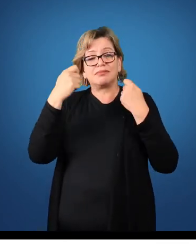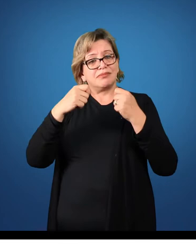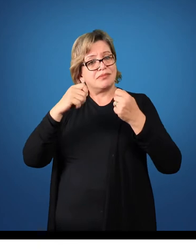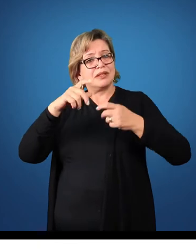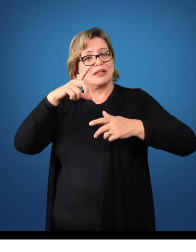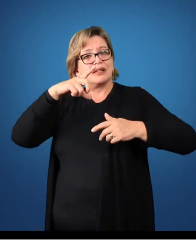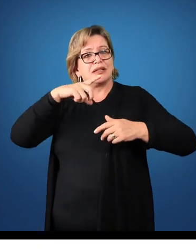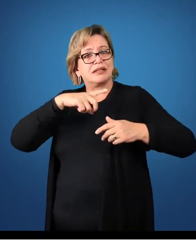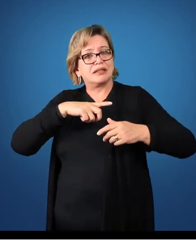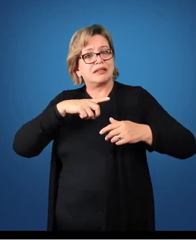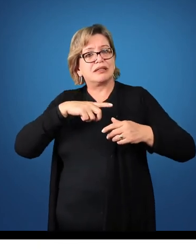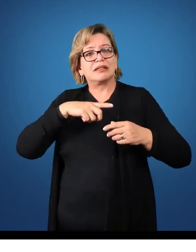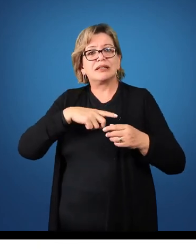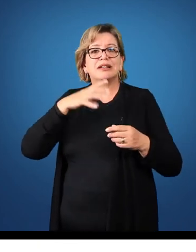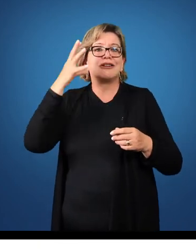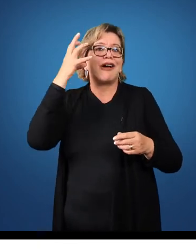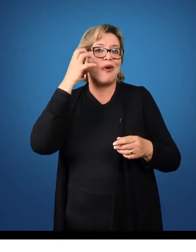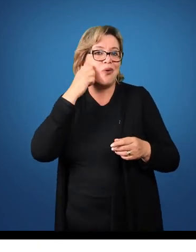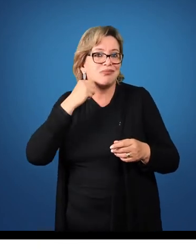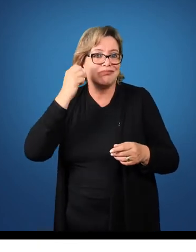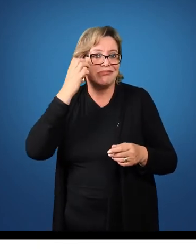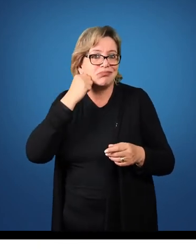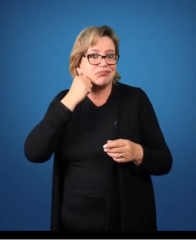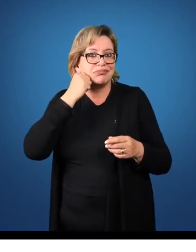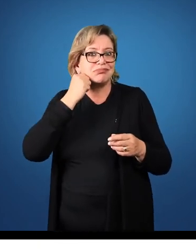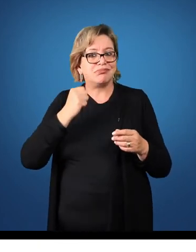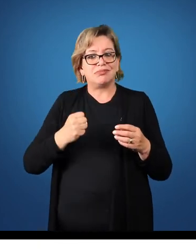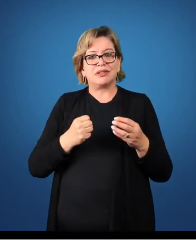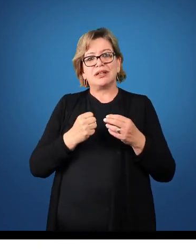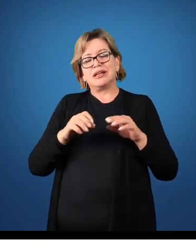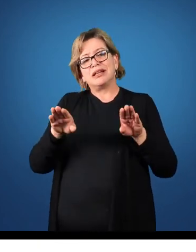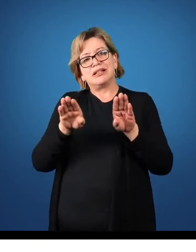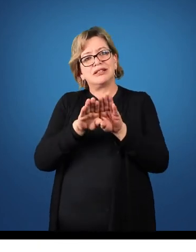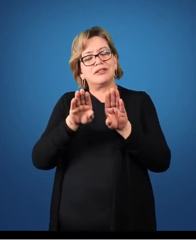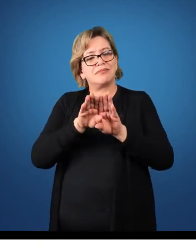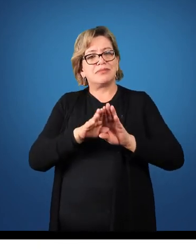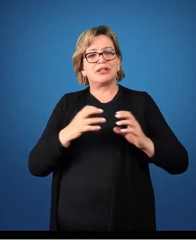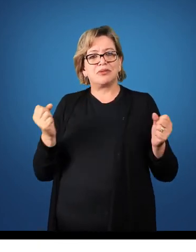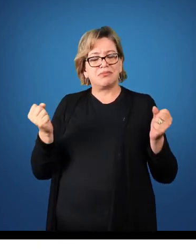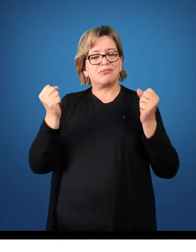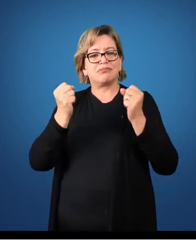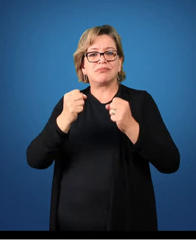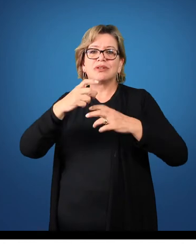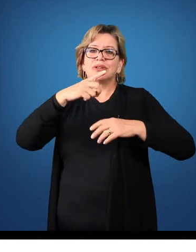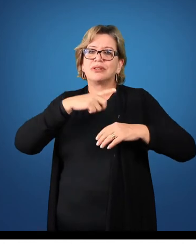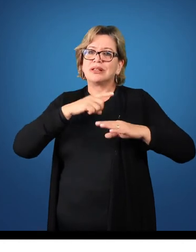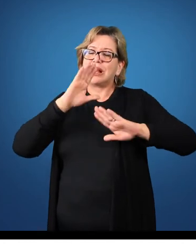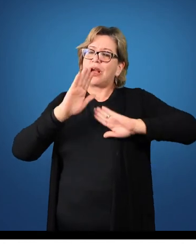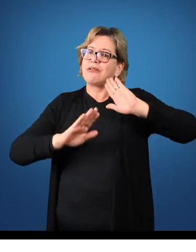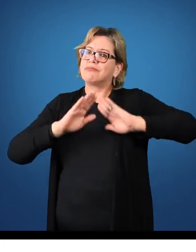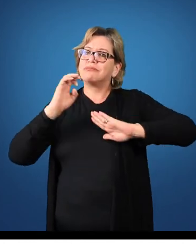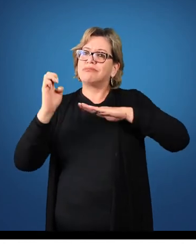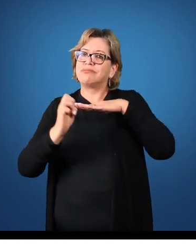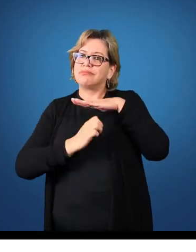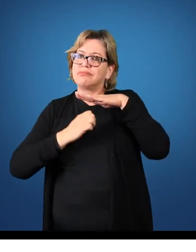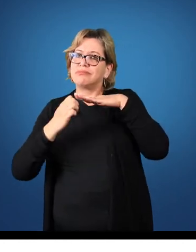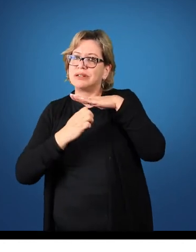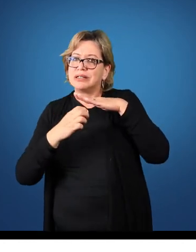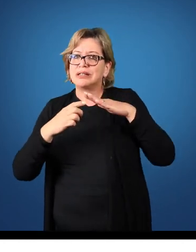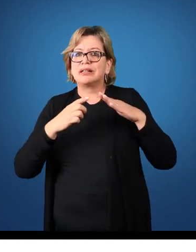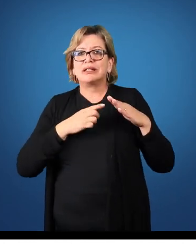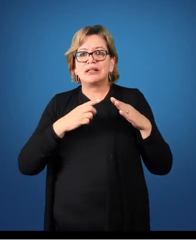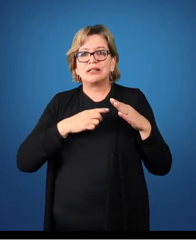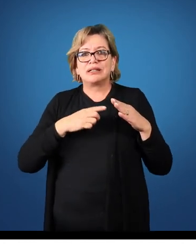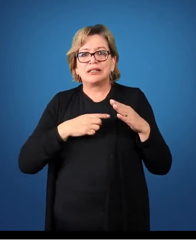não está tendo lucratividade. Ao mesmo tempo que eu posso ter algumas empresas que têm uma